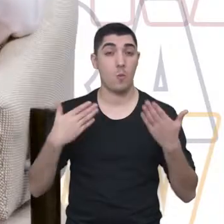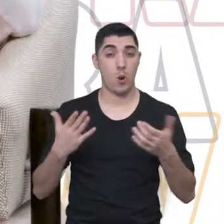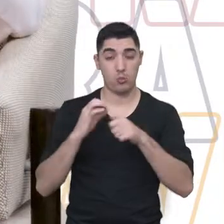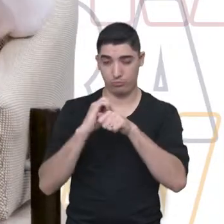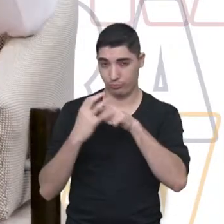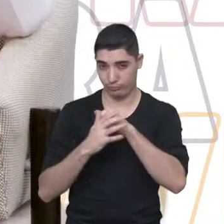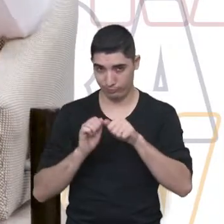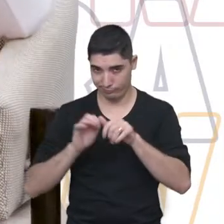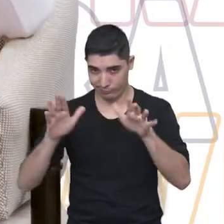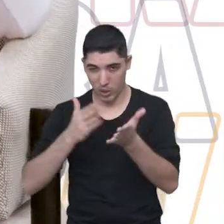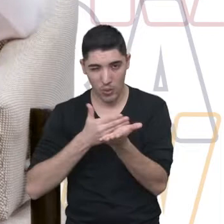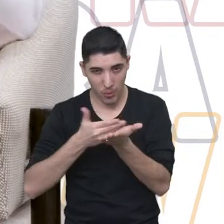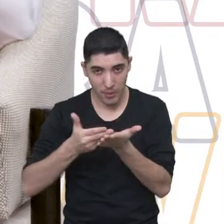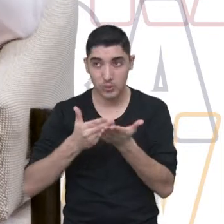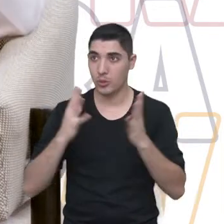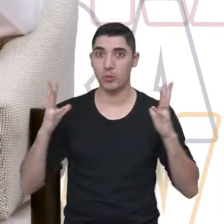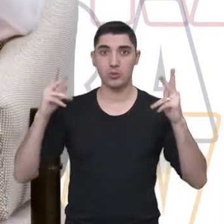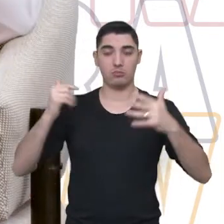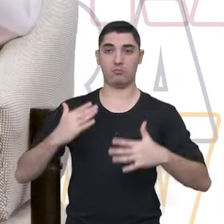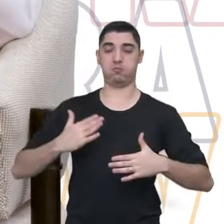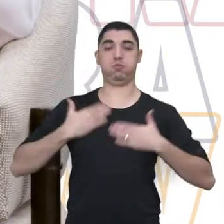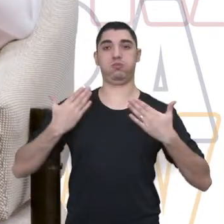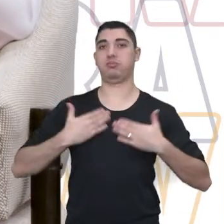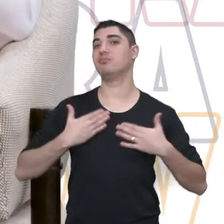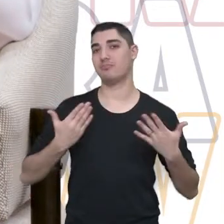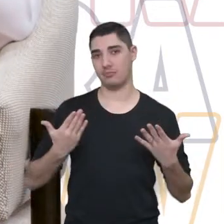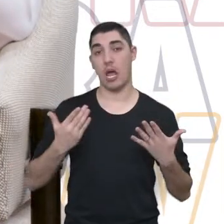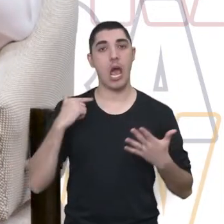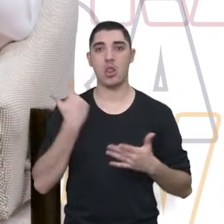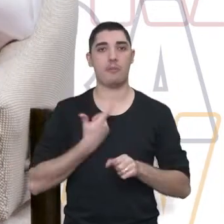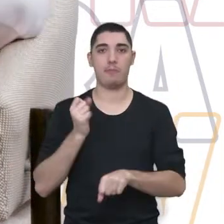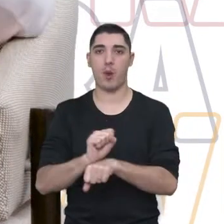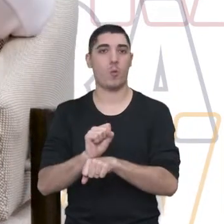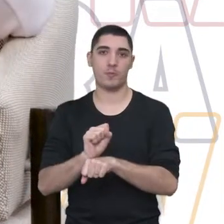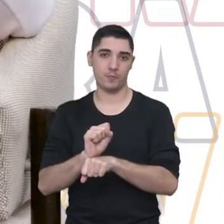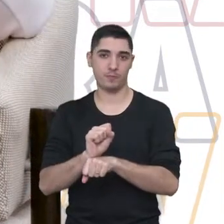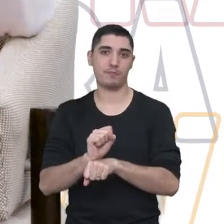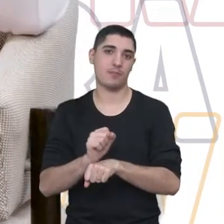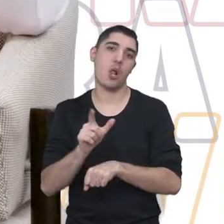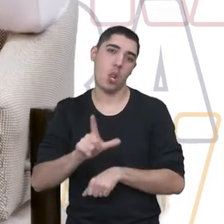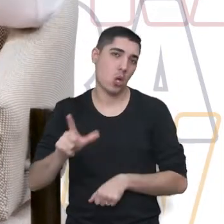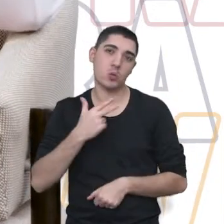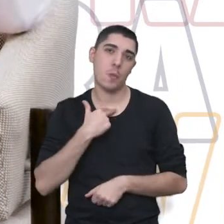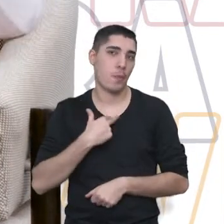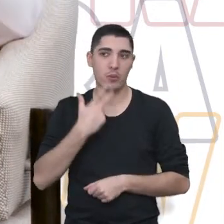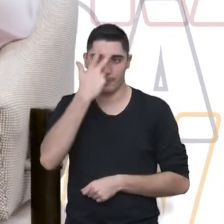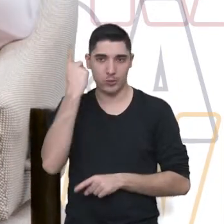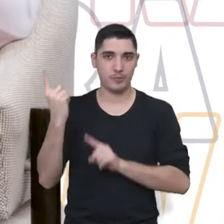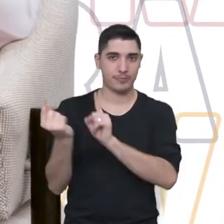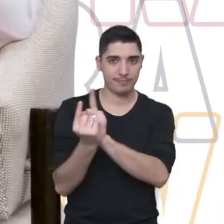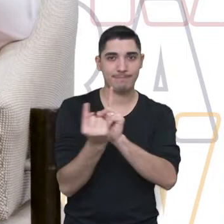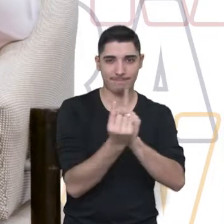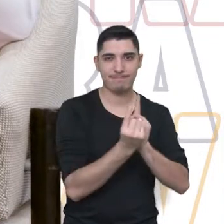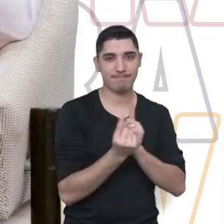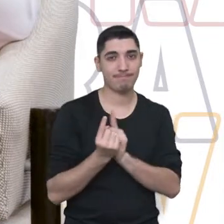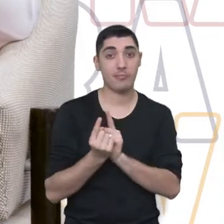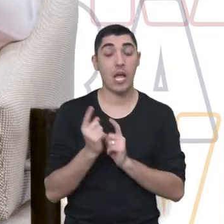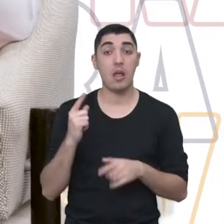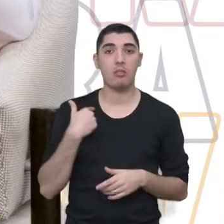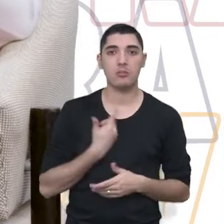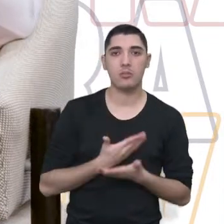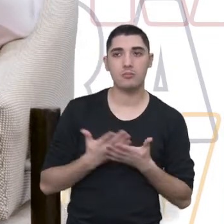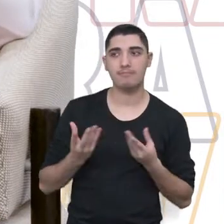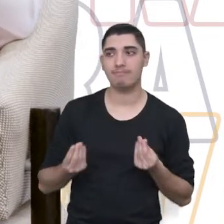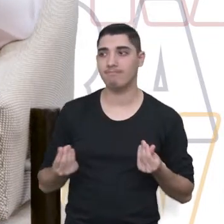Quando a pandemia chegou, né? Que pegou todo mundo de surpresa, nós paramos, né? Nós não podíamos atender mais ninguém. E